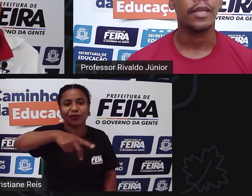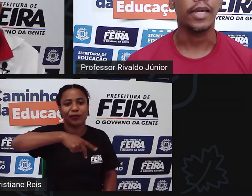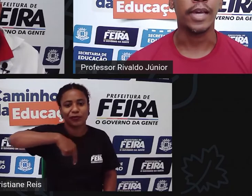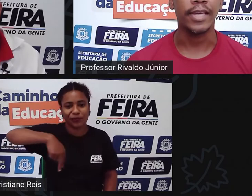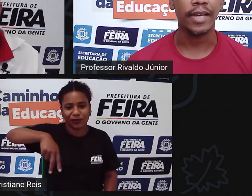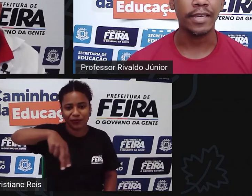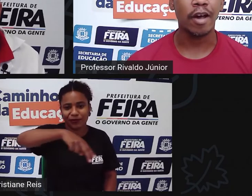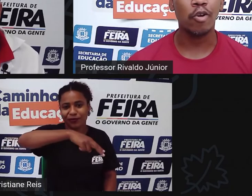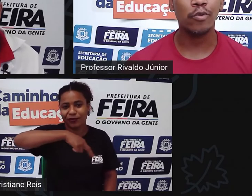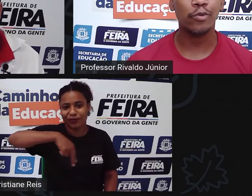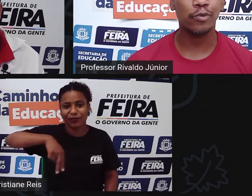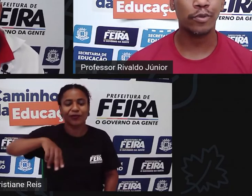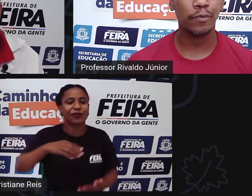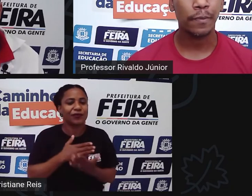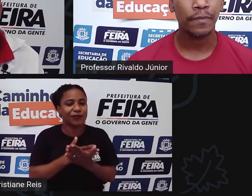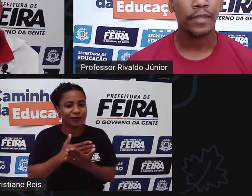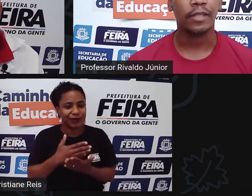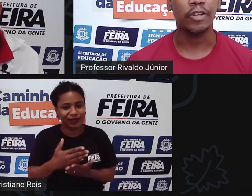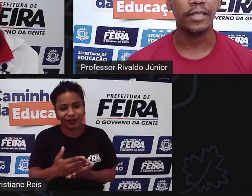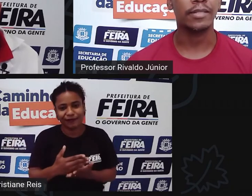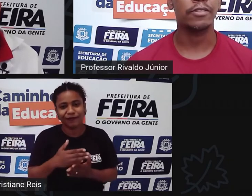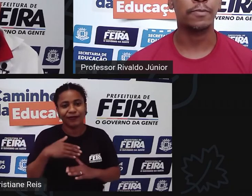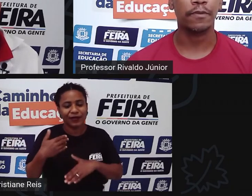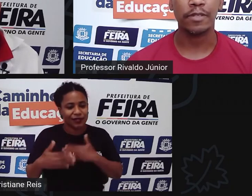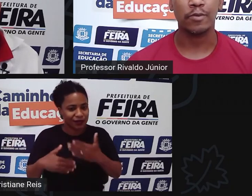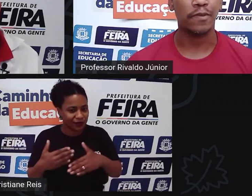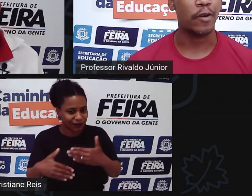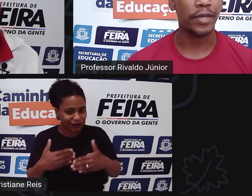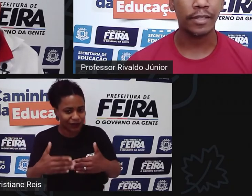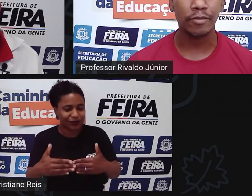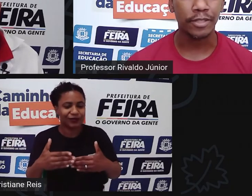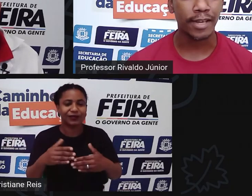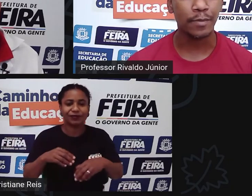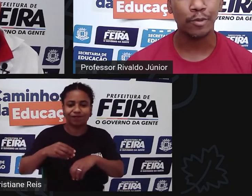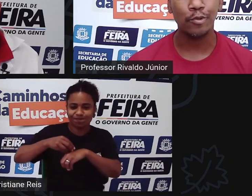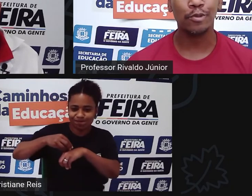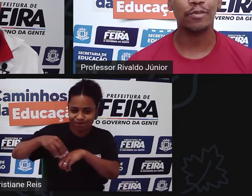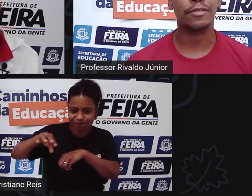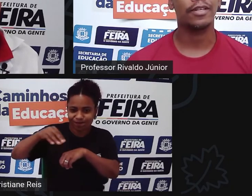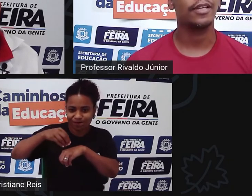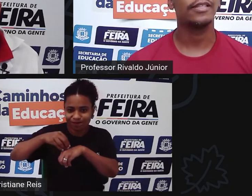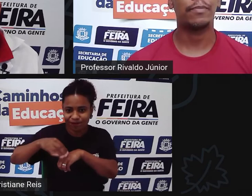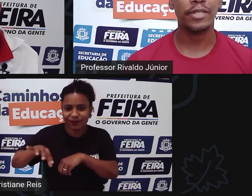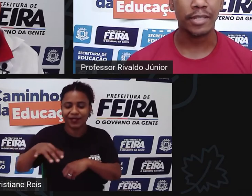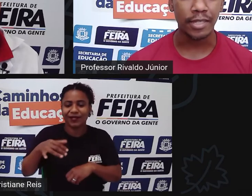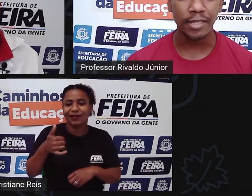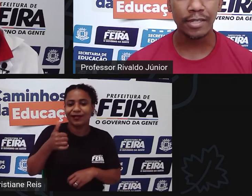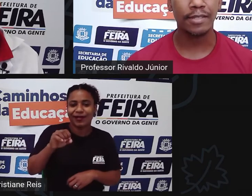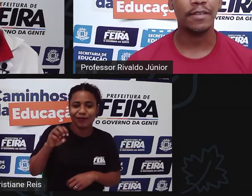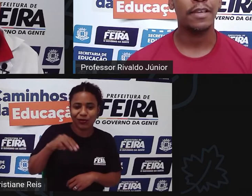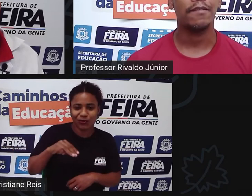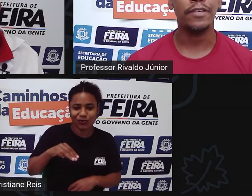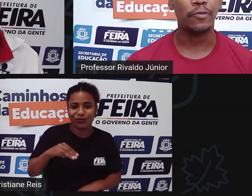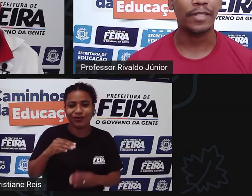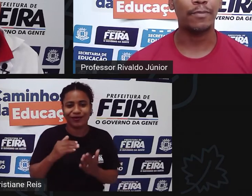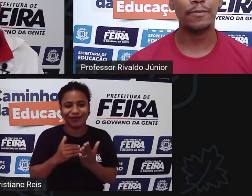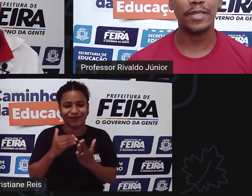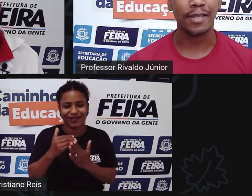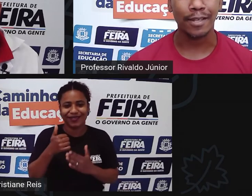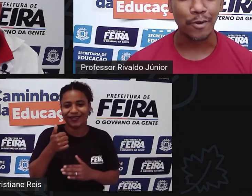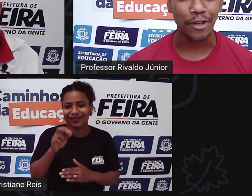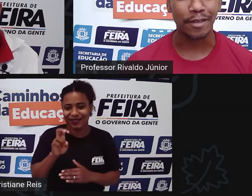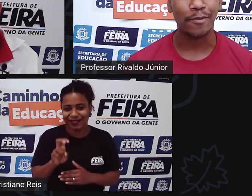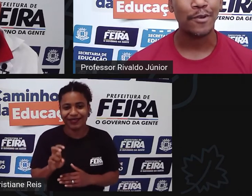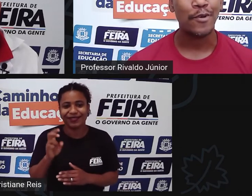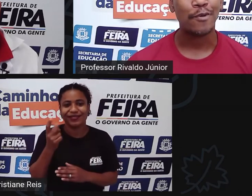e aí ao longo da orientação desse professor vai aumentando de 10 minutos depois 15 20 para depois